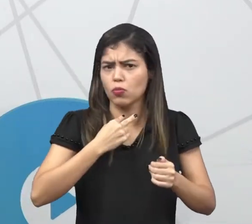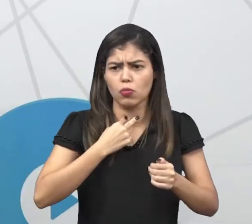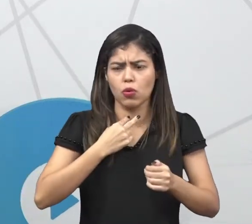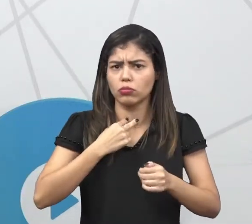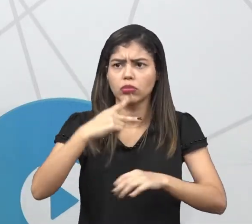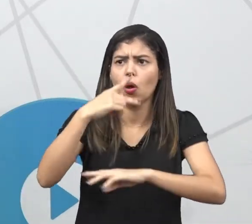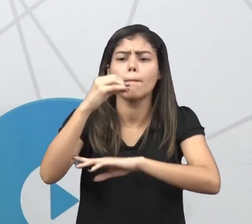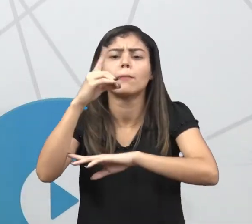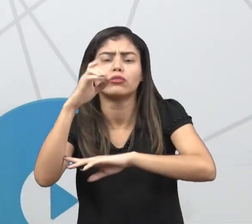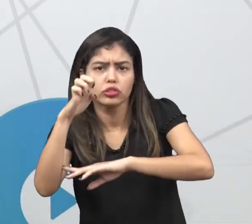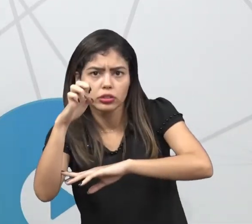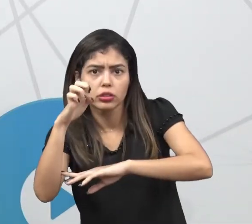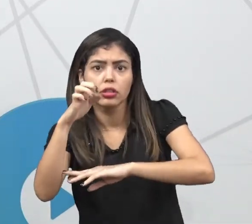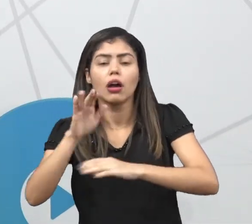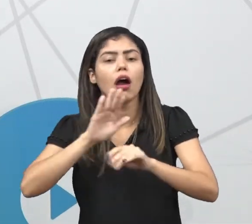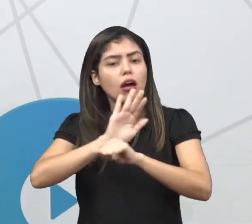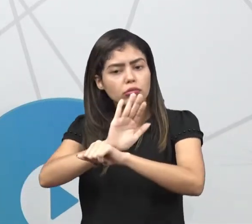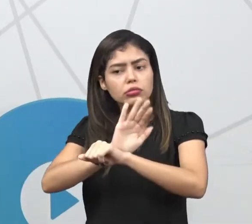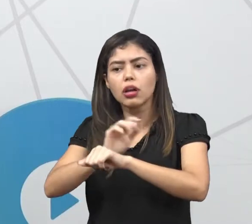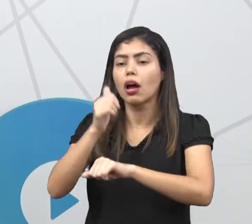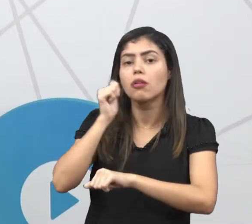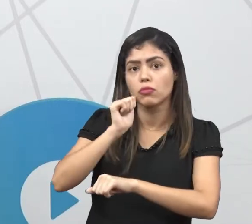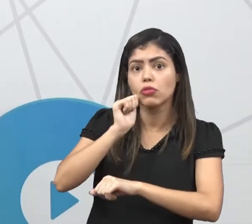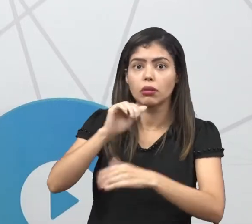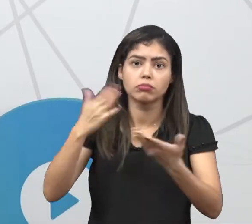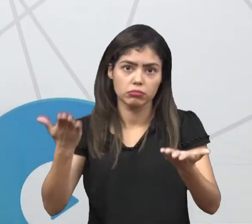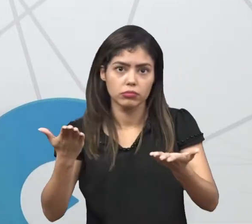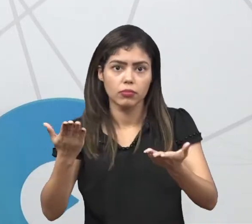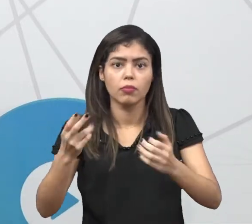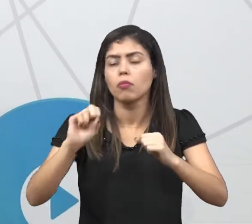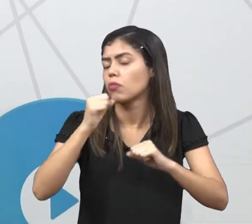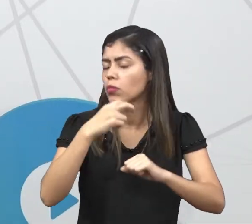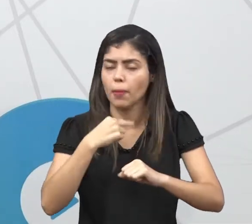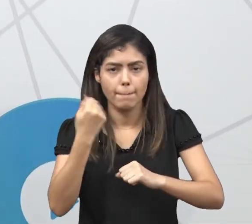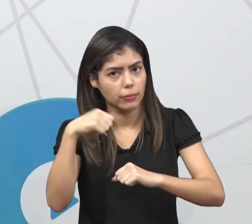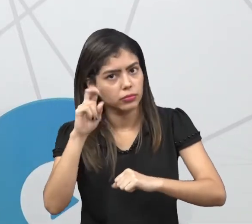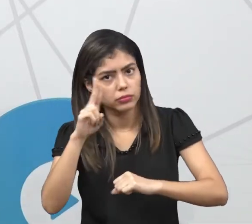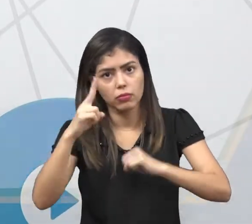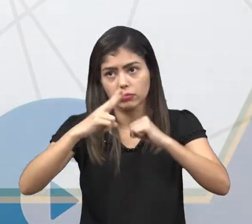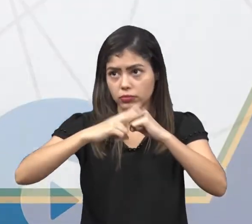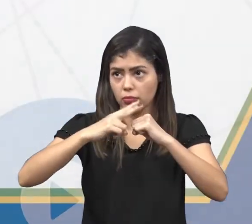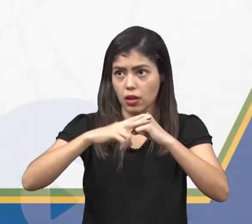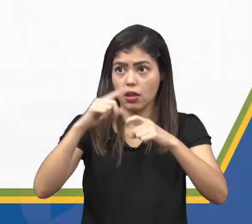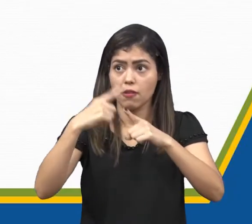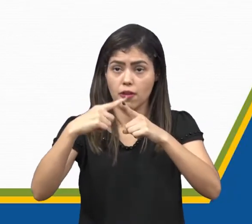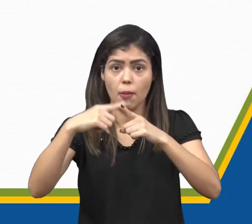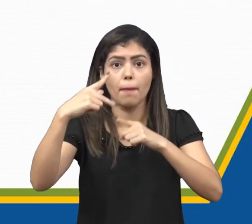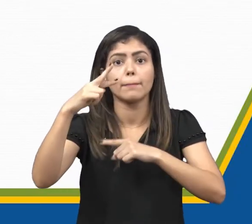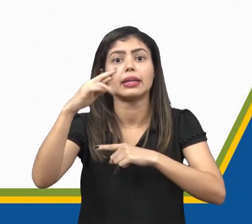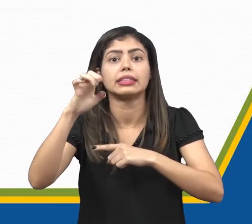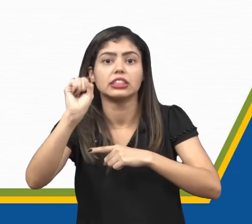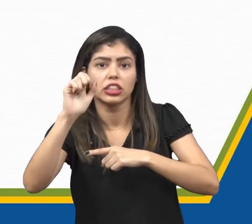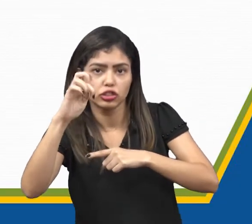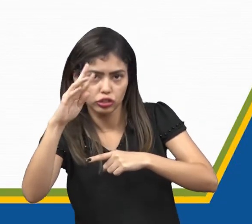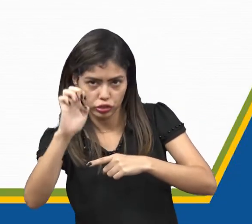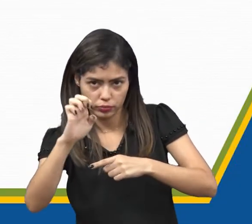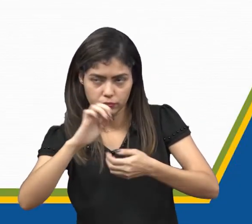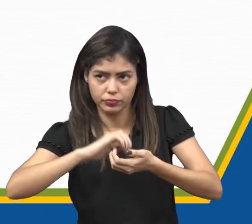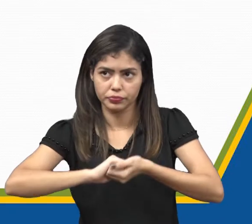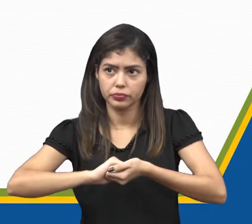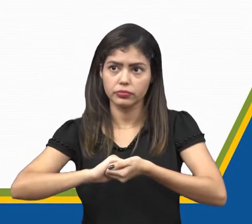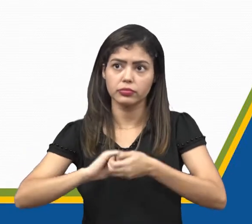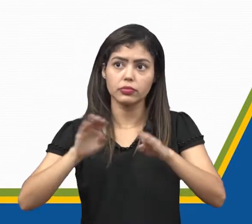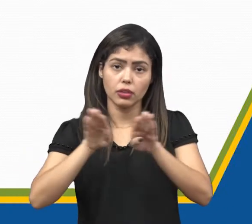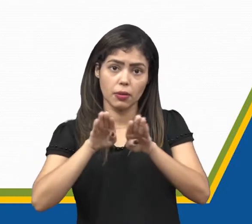moça. Nesse caso, eu não uso o acento porque o verbo é presente do indicativo. Também mantiveram o acento